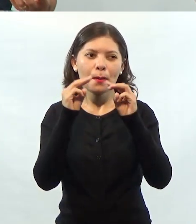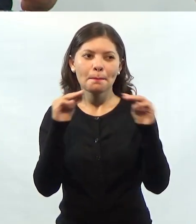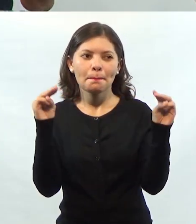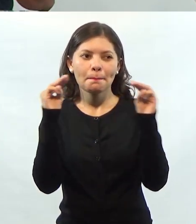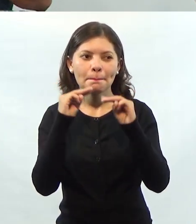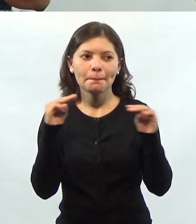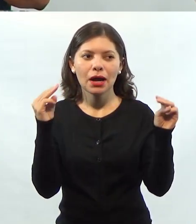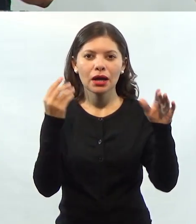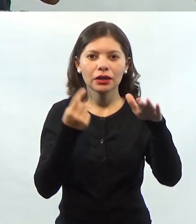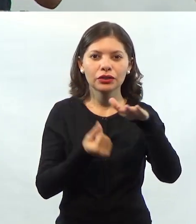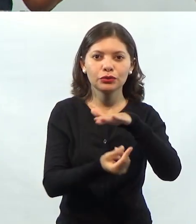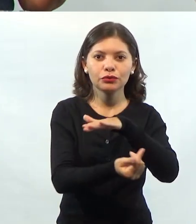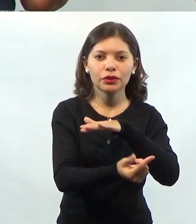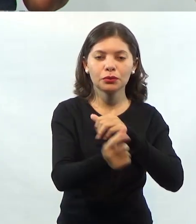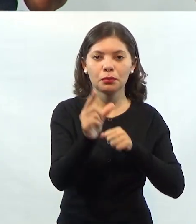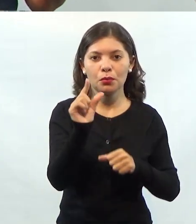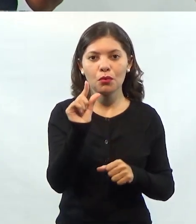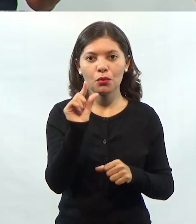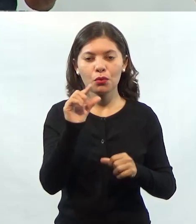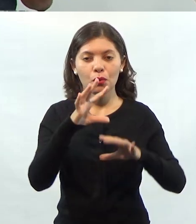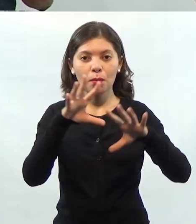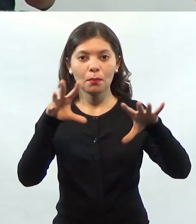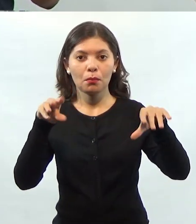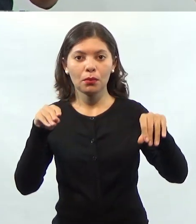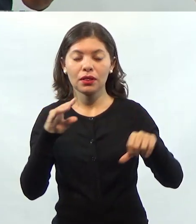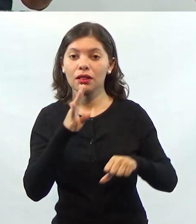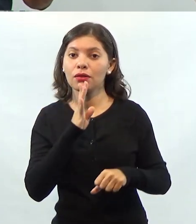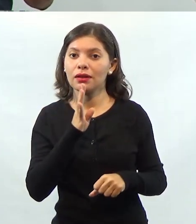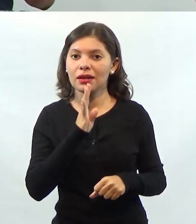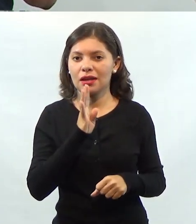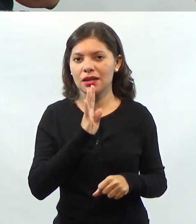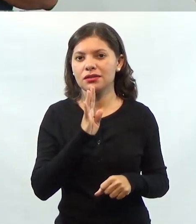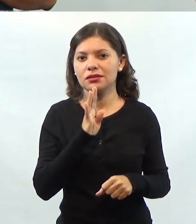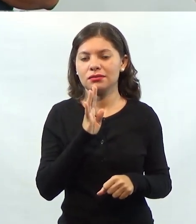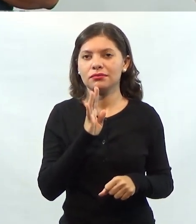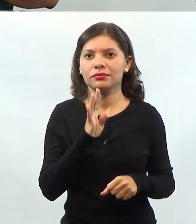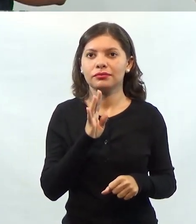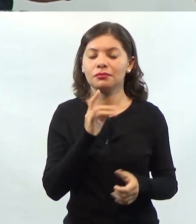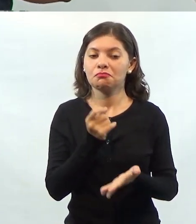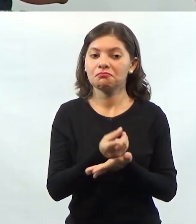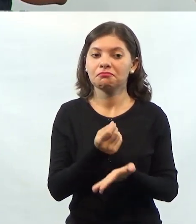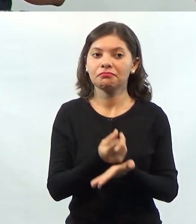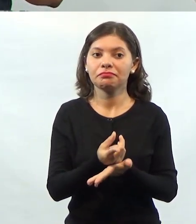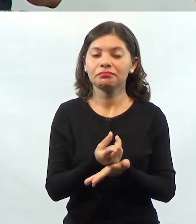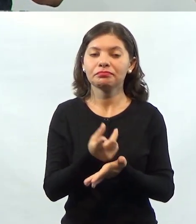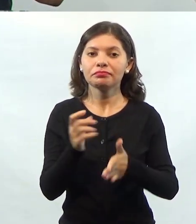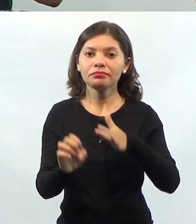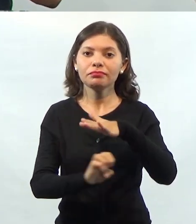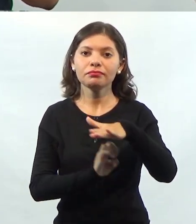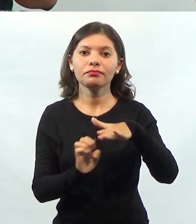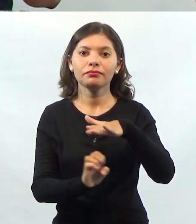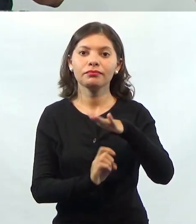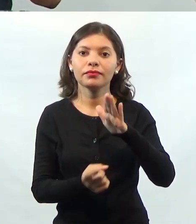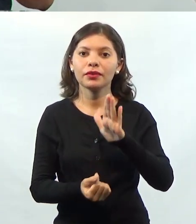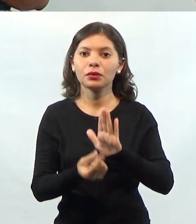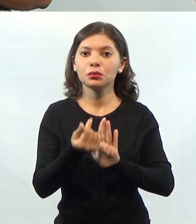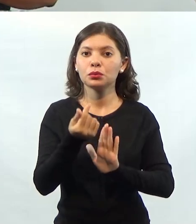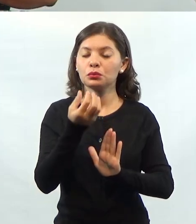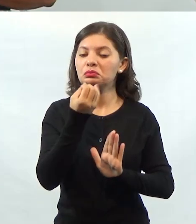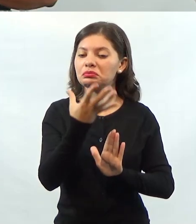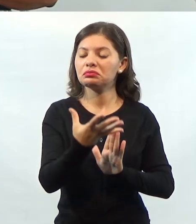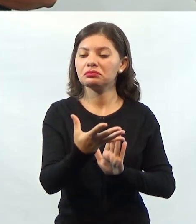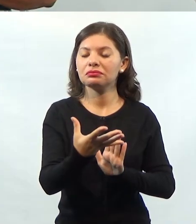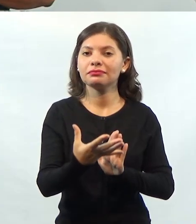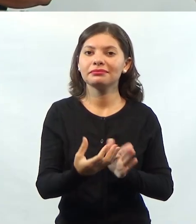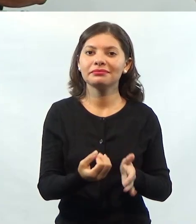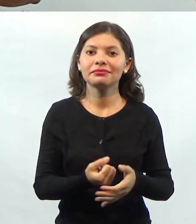e muitas pessoas conhecem e compram esse produto, então, a empresa tem uma margem de lucro